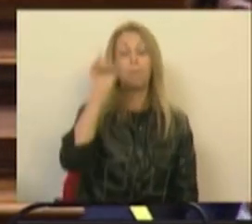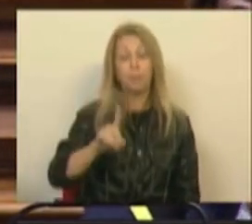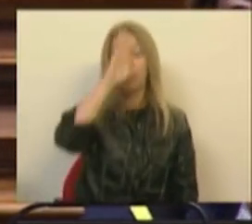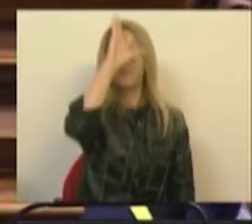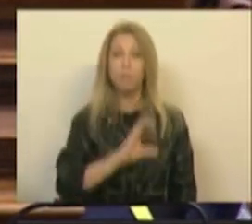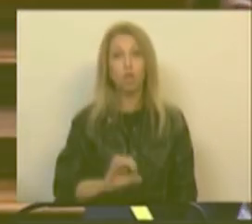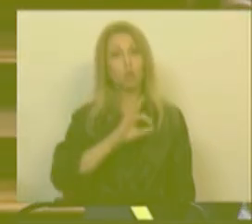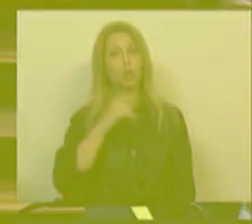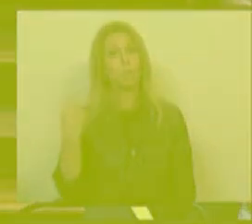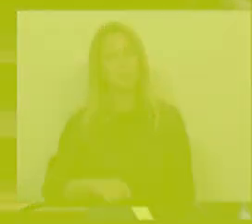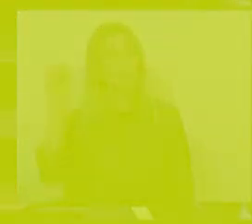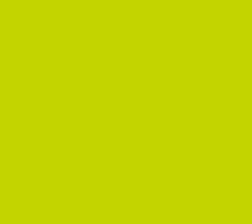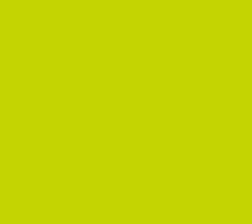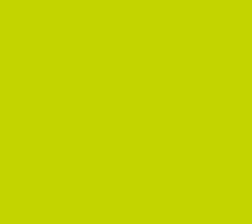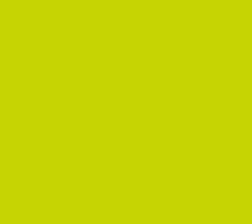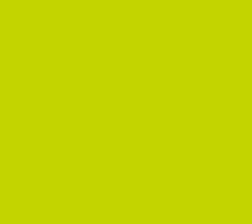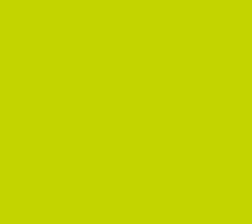excluir a Casa da Democracia.